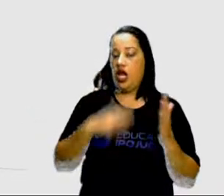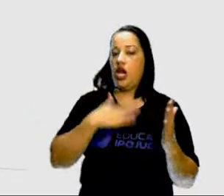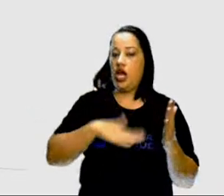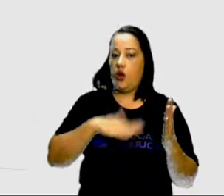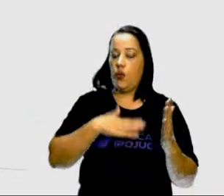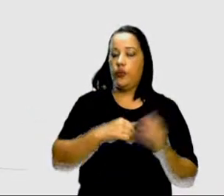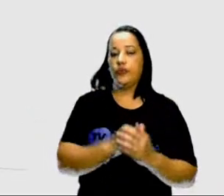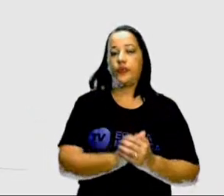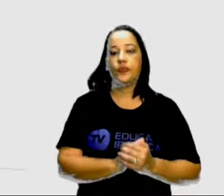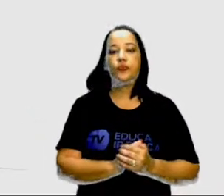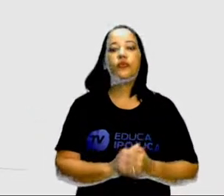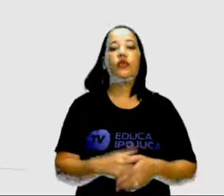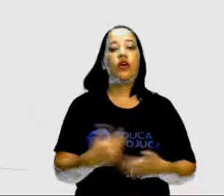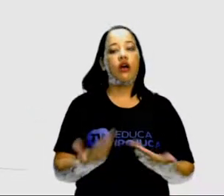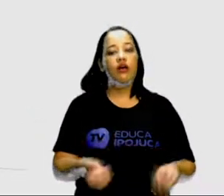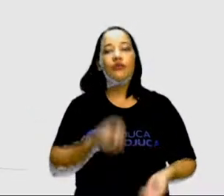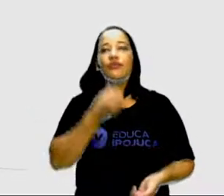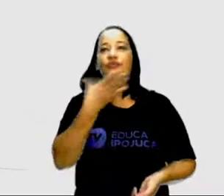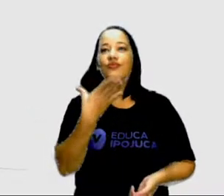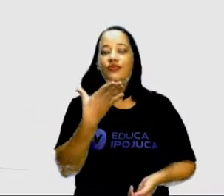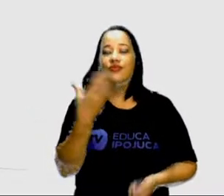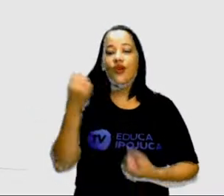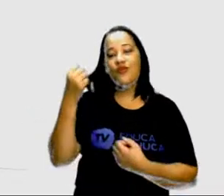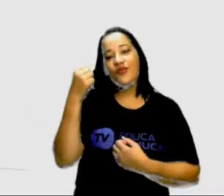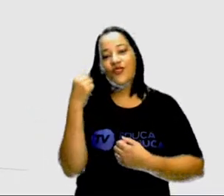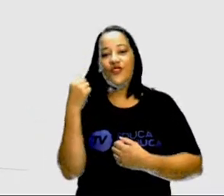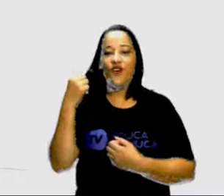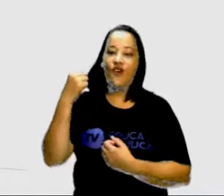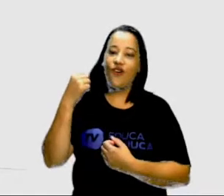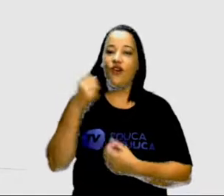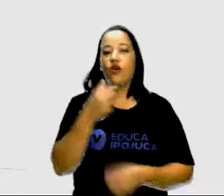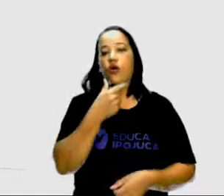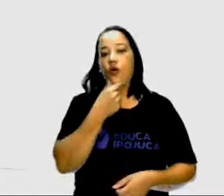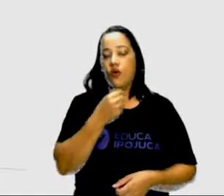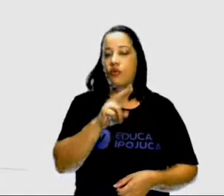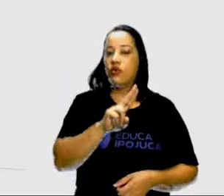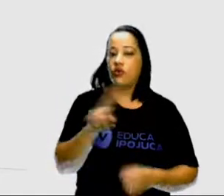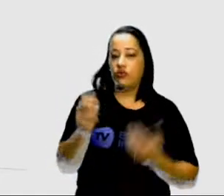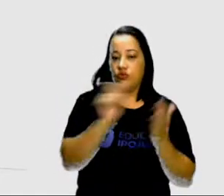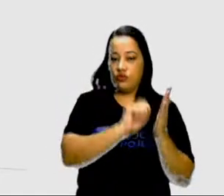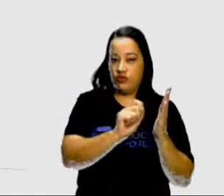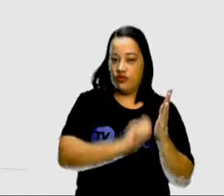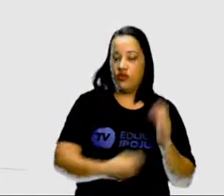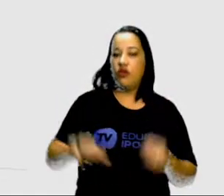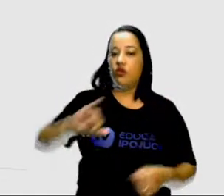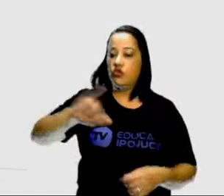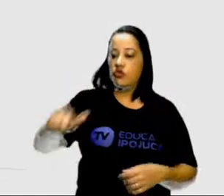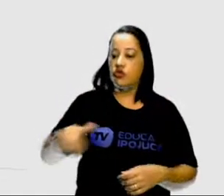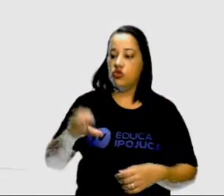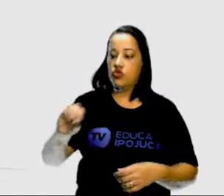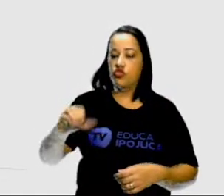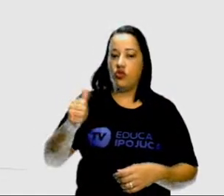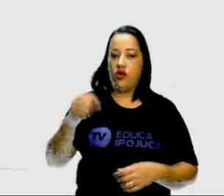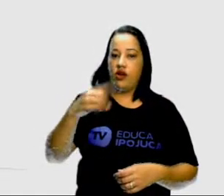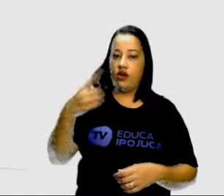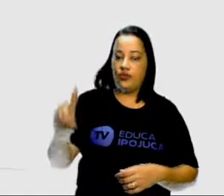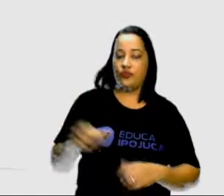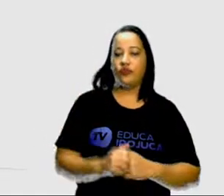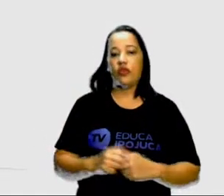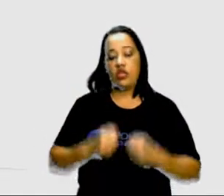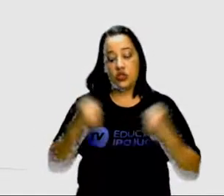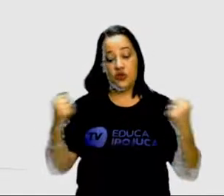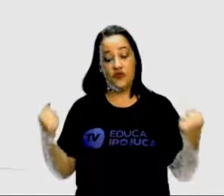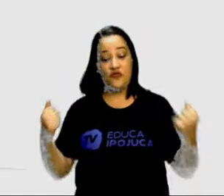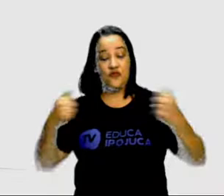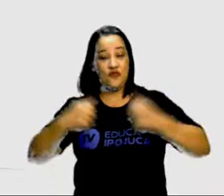É tão bom o meu forró, João Araújo, o escritor. Uma sonfona gemida e a